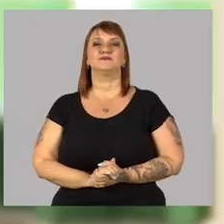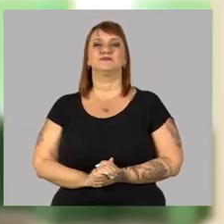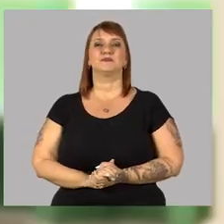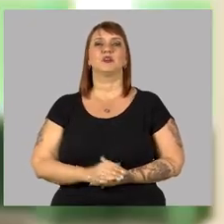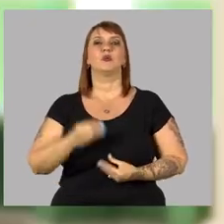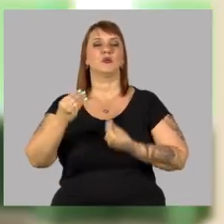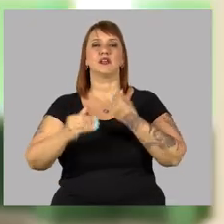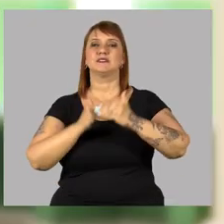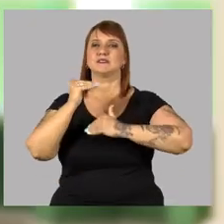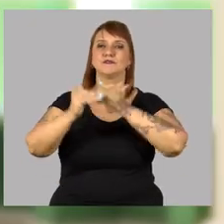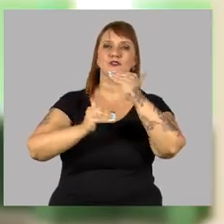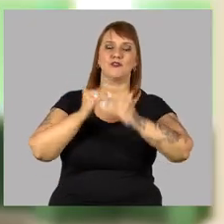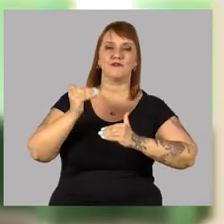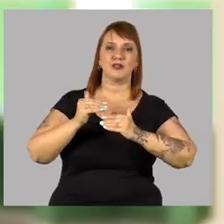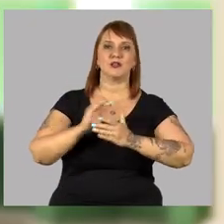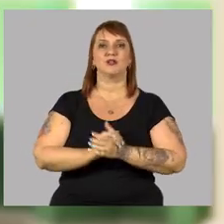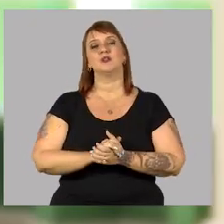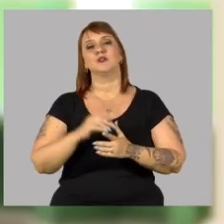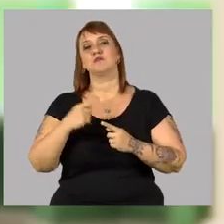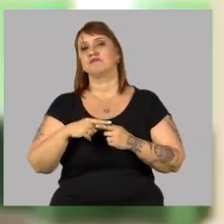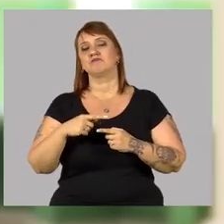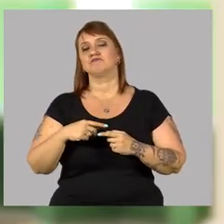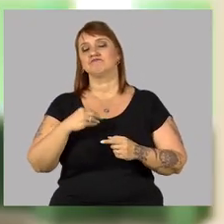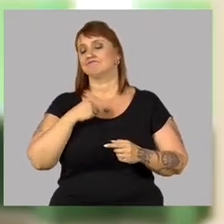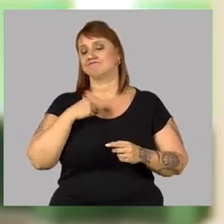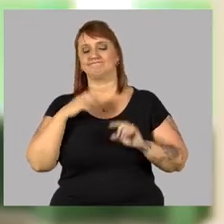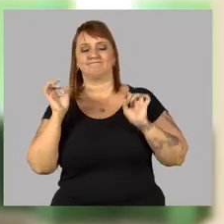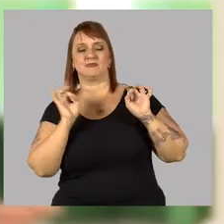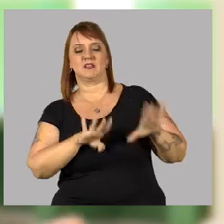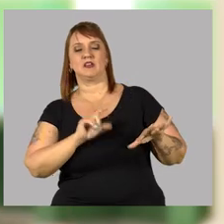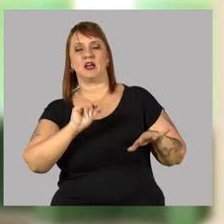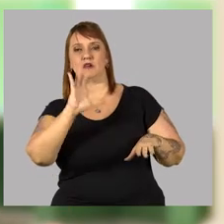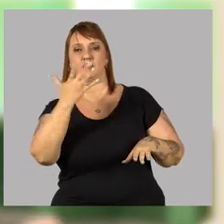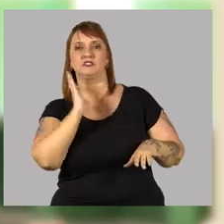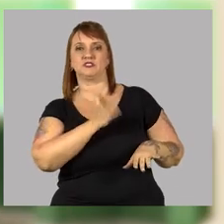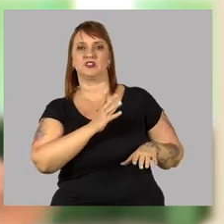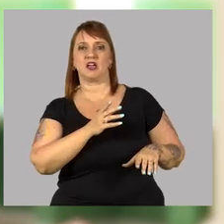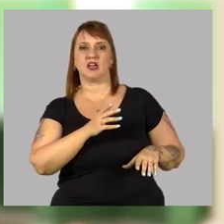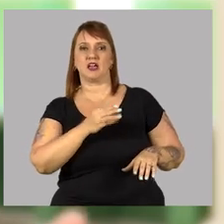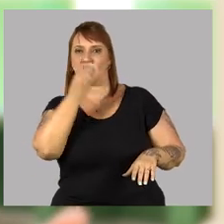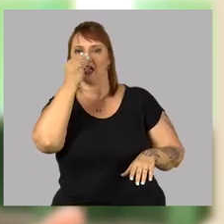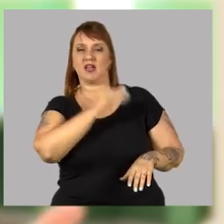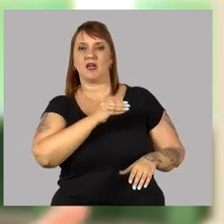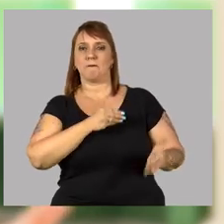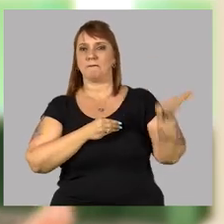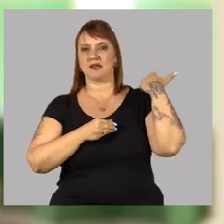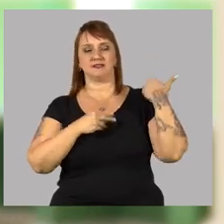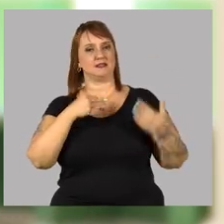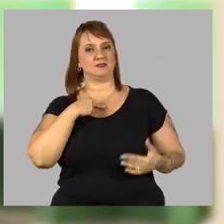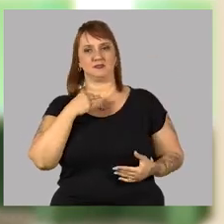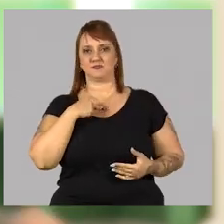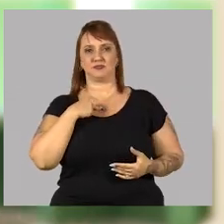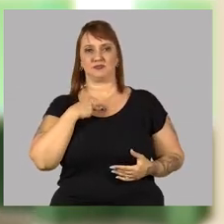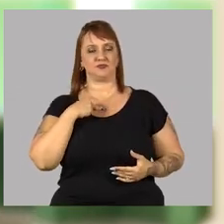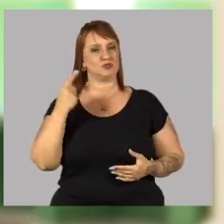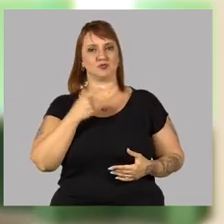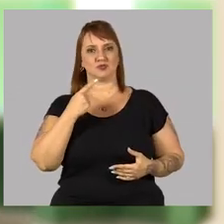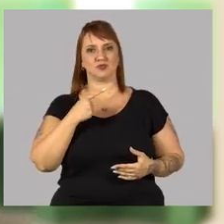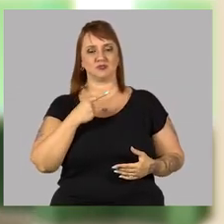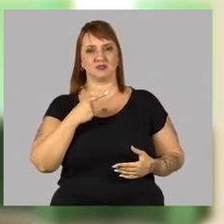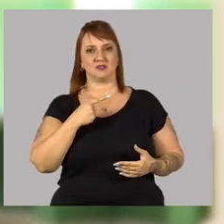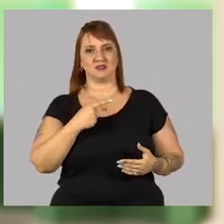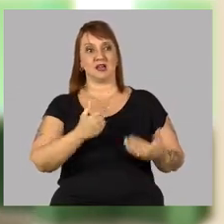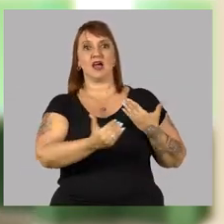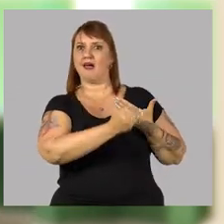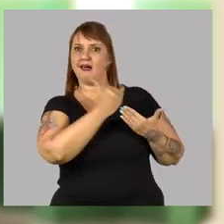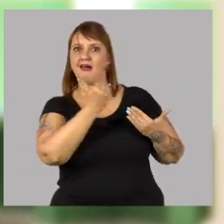todo, o que já foi desenvolvido, porque a gente não pode abandonar isso que já aconteceu, esse passado, vamos dizer assim, porque ele serve